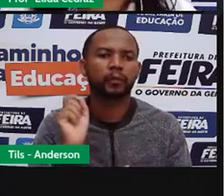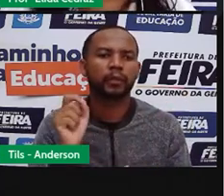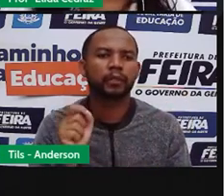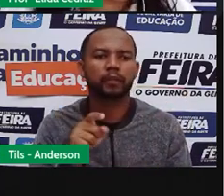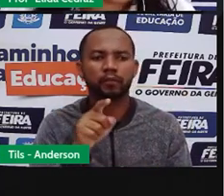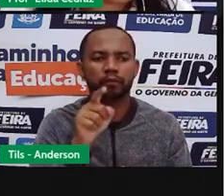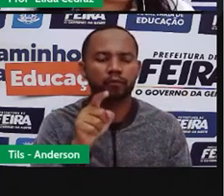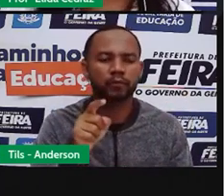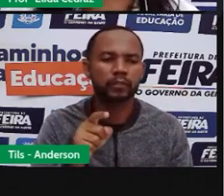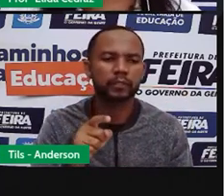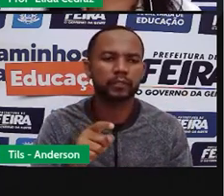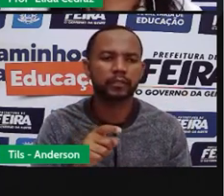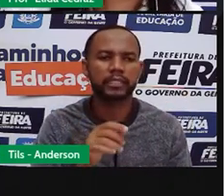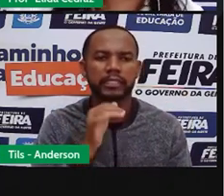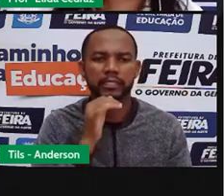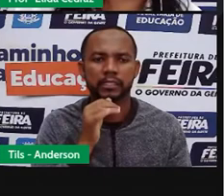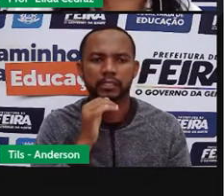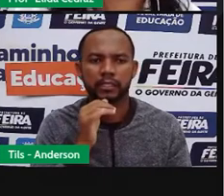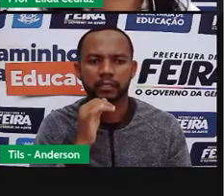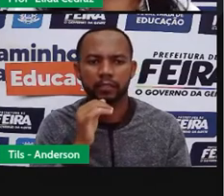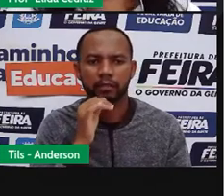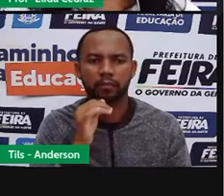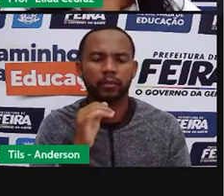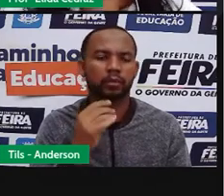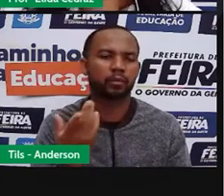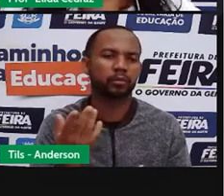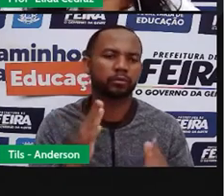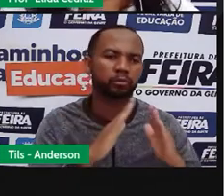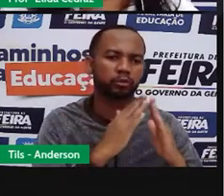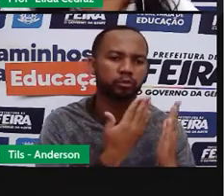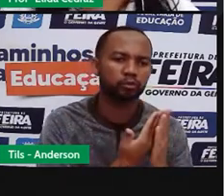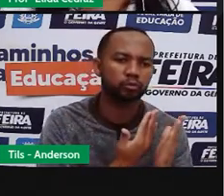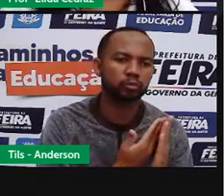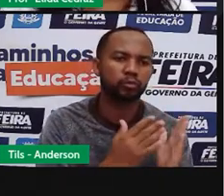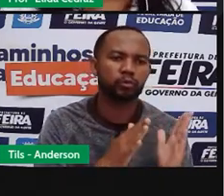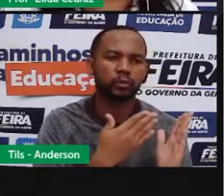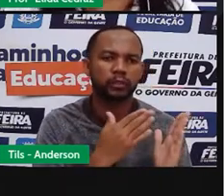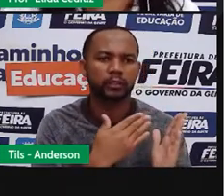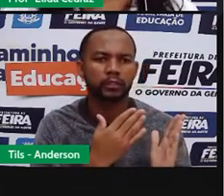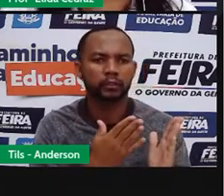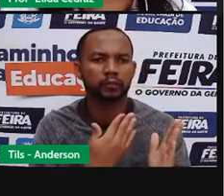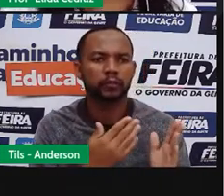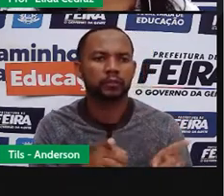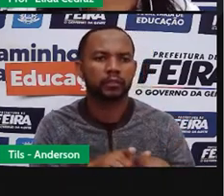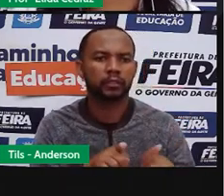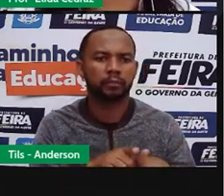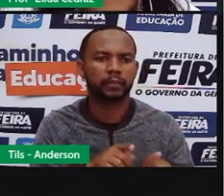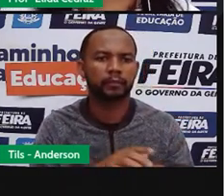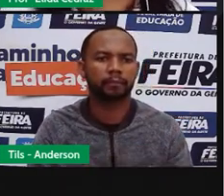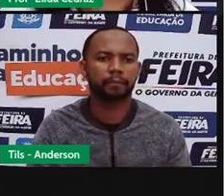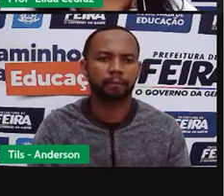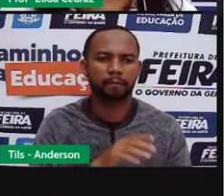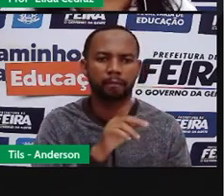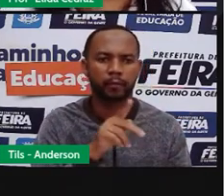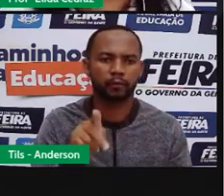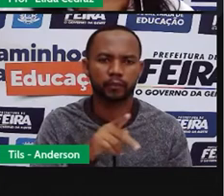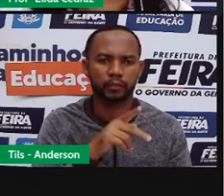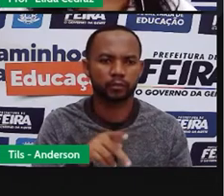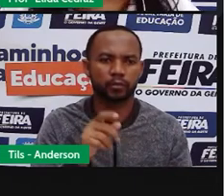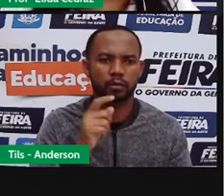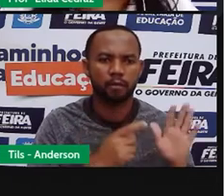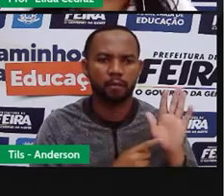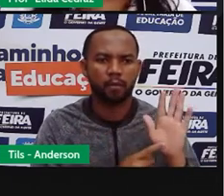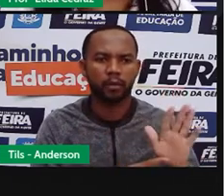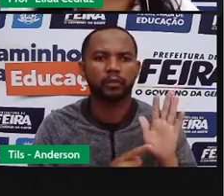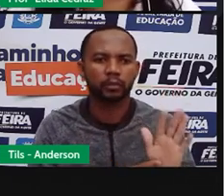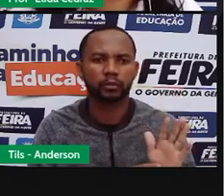solicitado na atividade lá no livro. Então a PRO trouxe as três formas de você